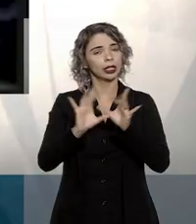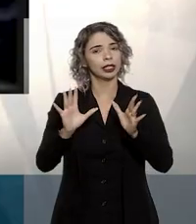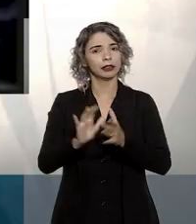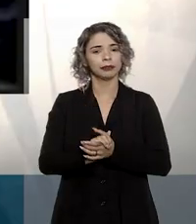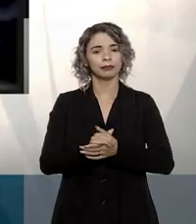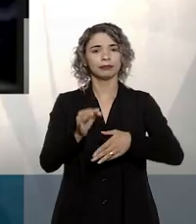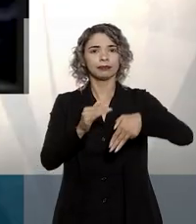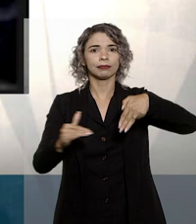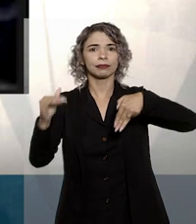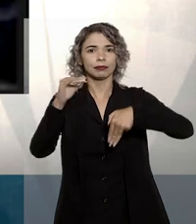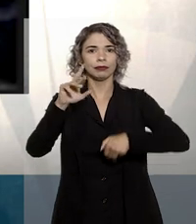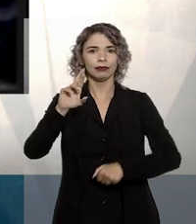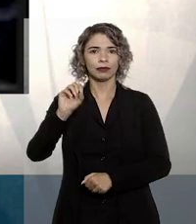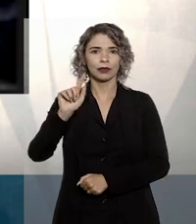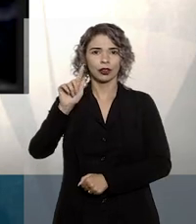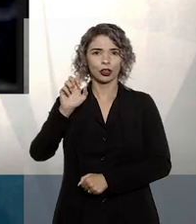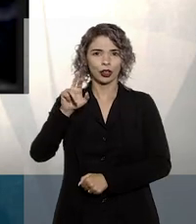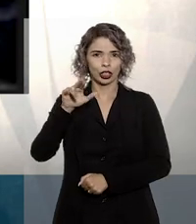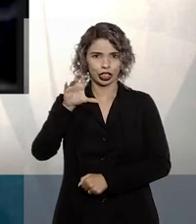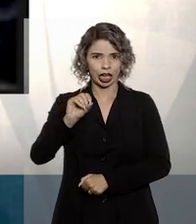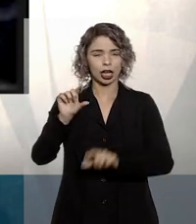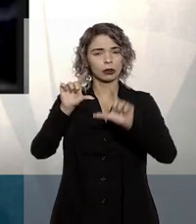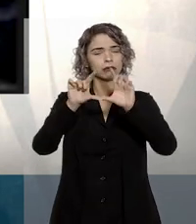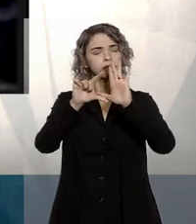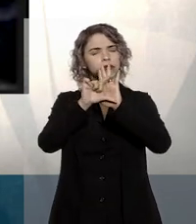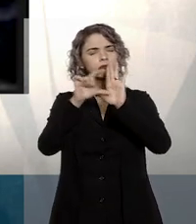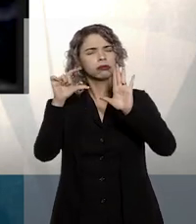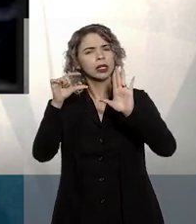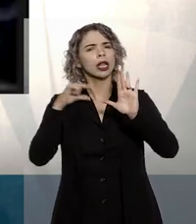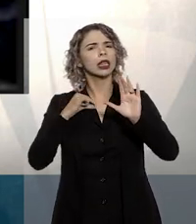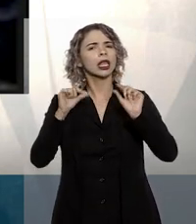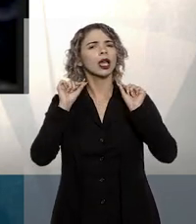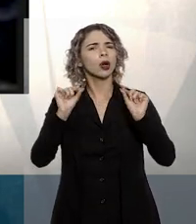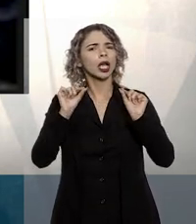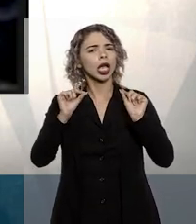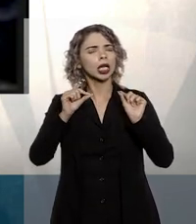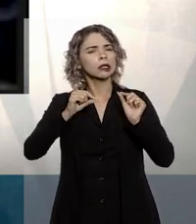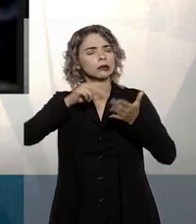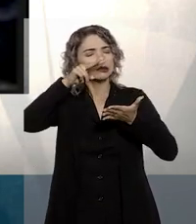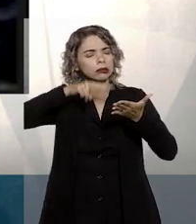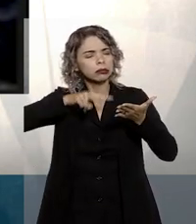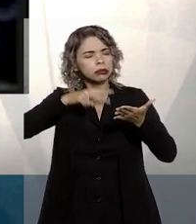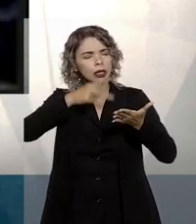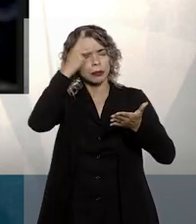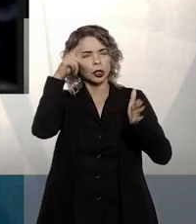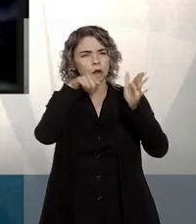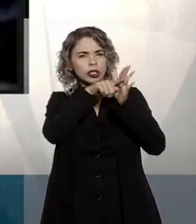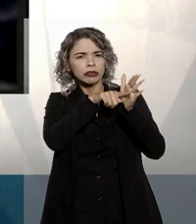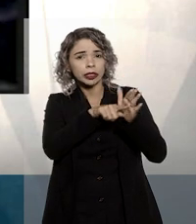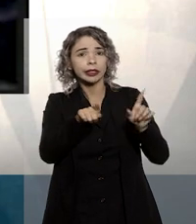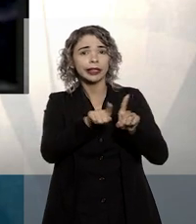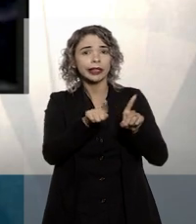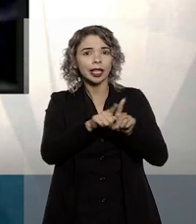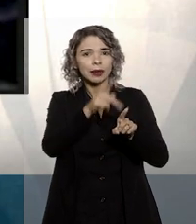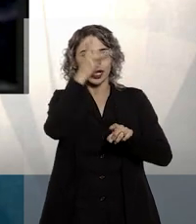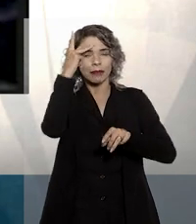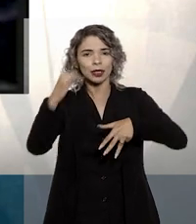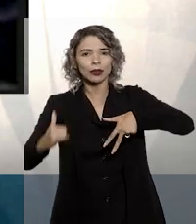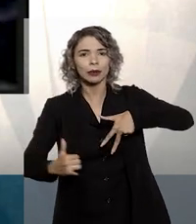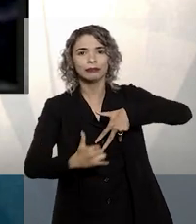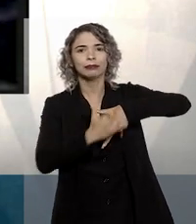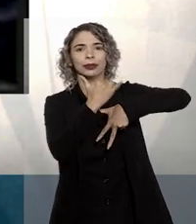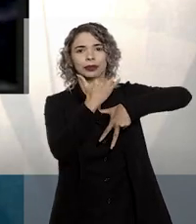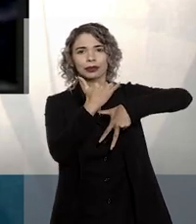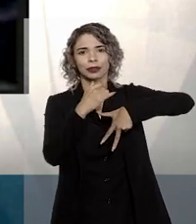Segundo o relator ministro Rogério Schietti Cruz, o enunciado permite interpretação que inclua não apenas os investigados, mas também as